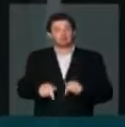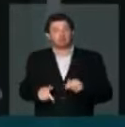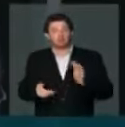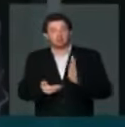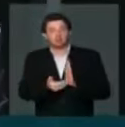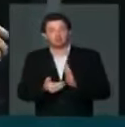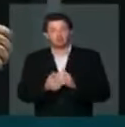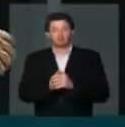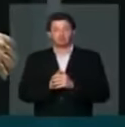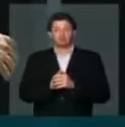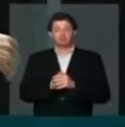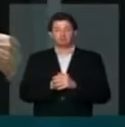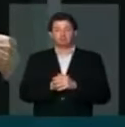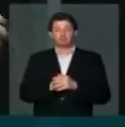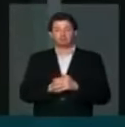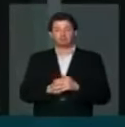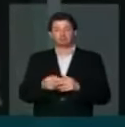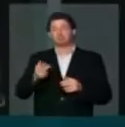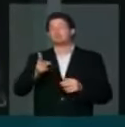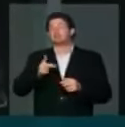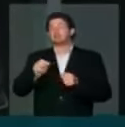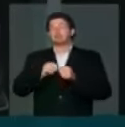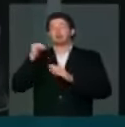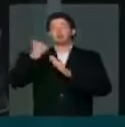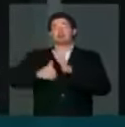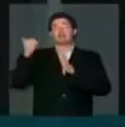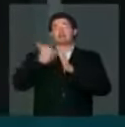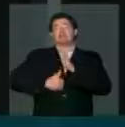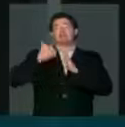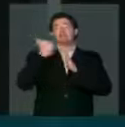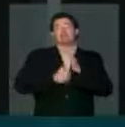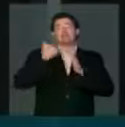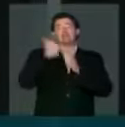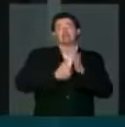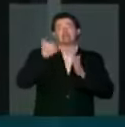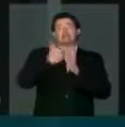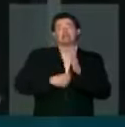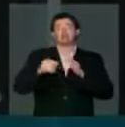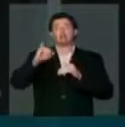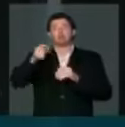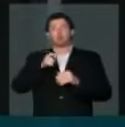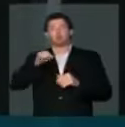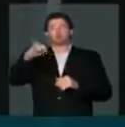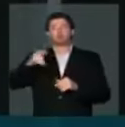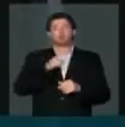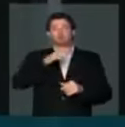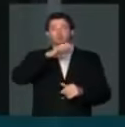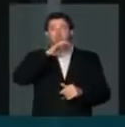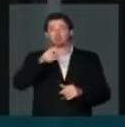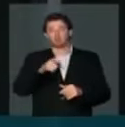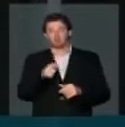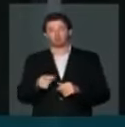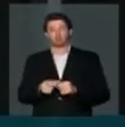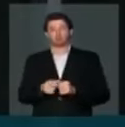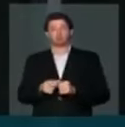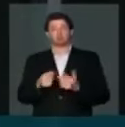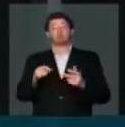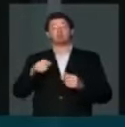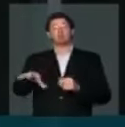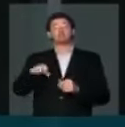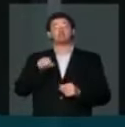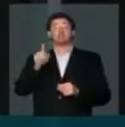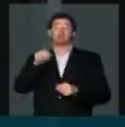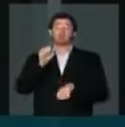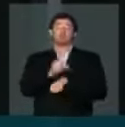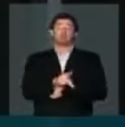casa, nós fazemos uma série de isenções, desonerações e vai em cima da Previdência Social.